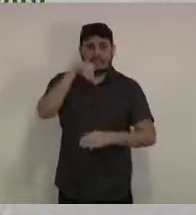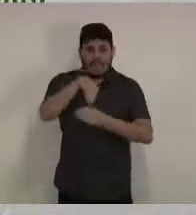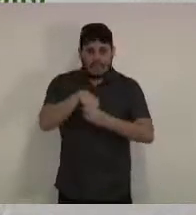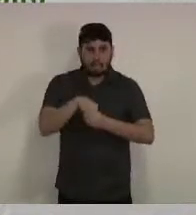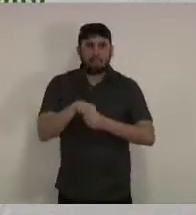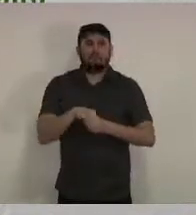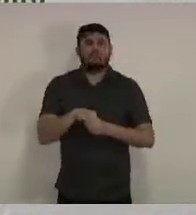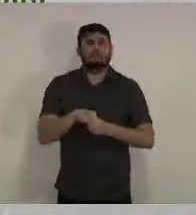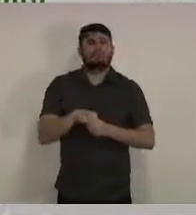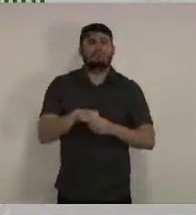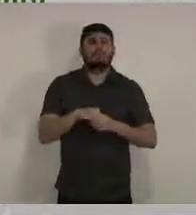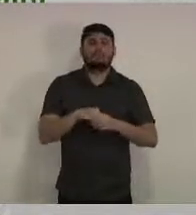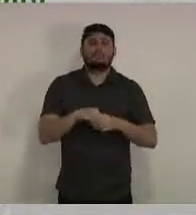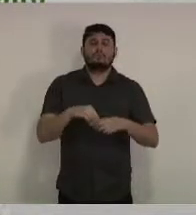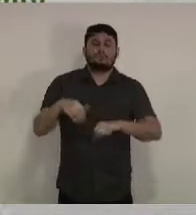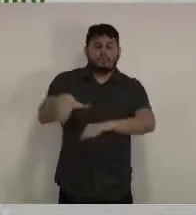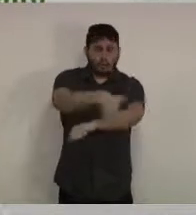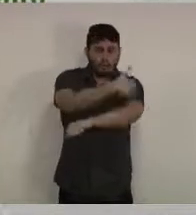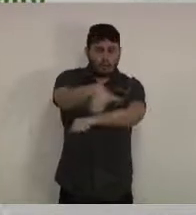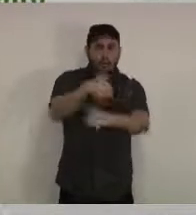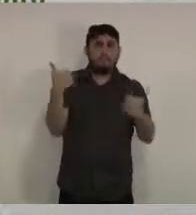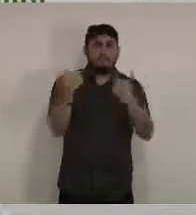quatro distritos de nossa cidade.